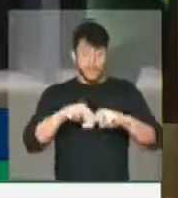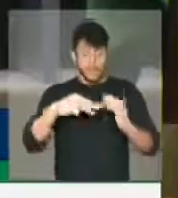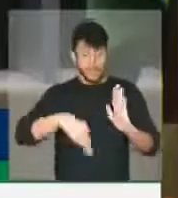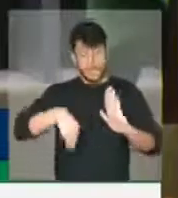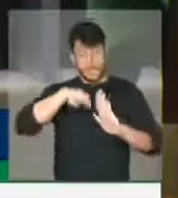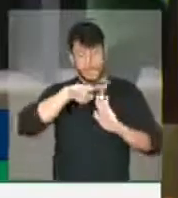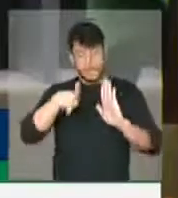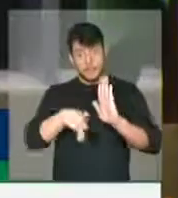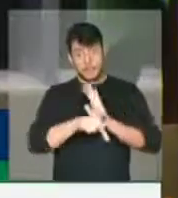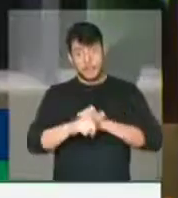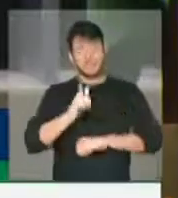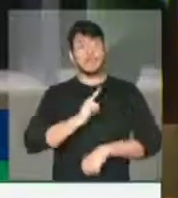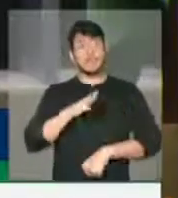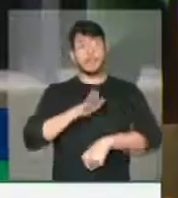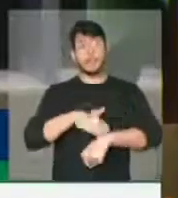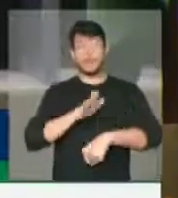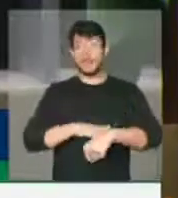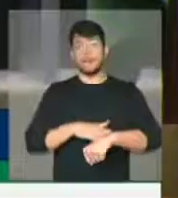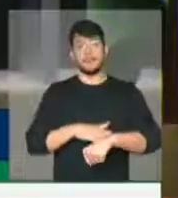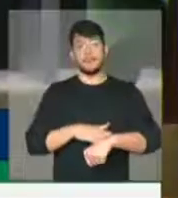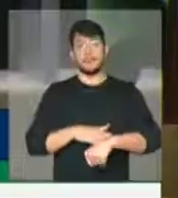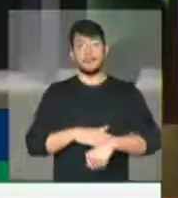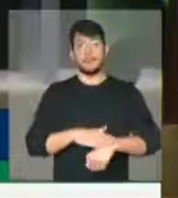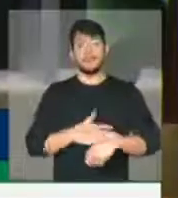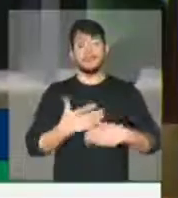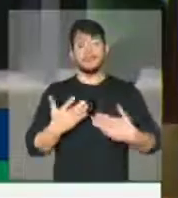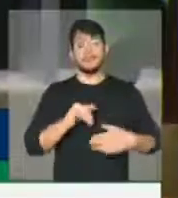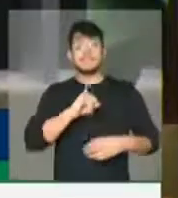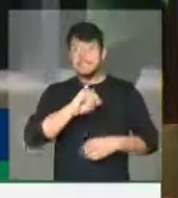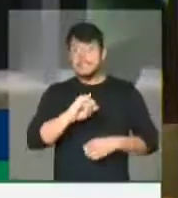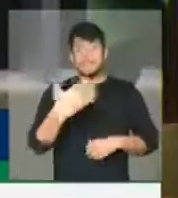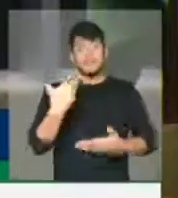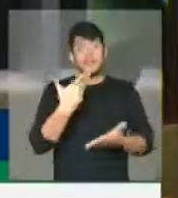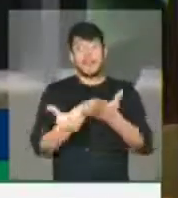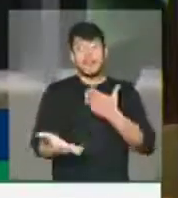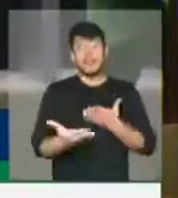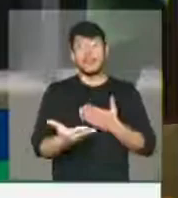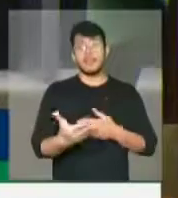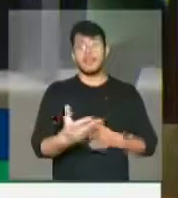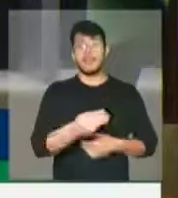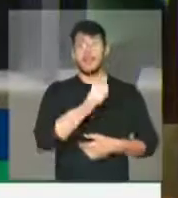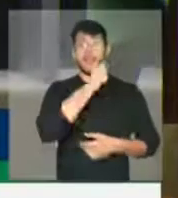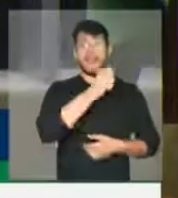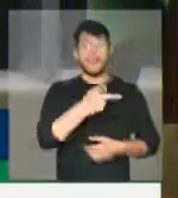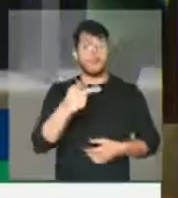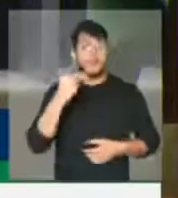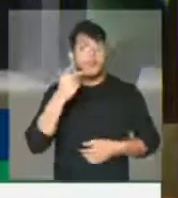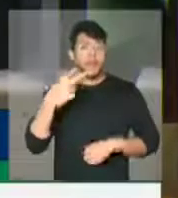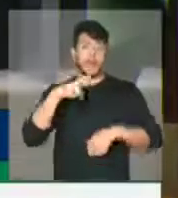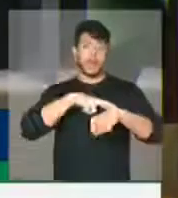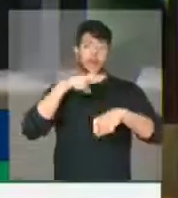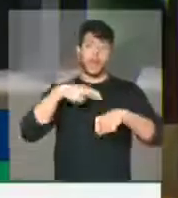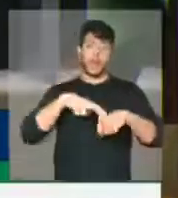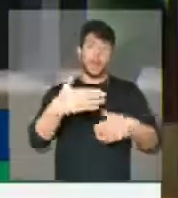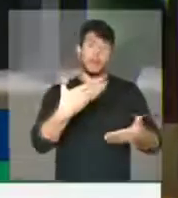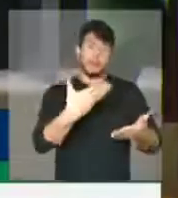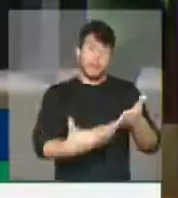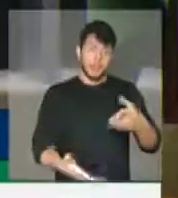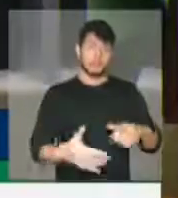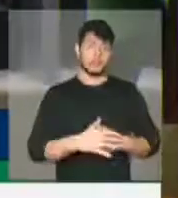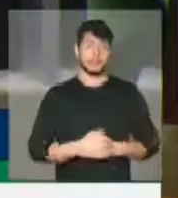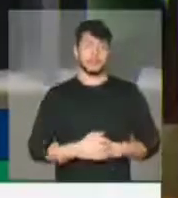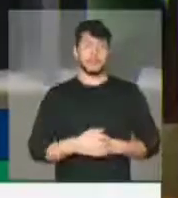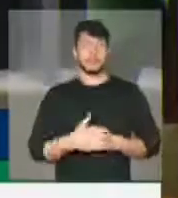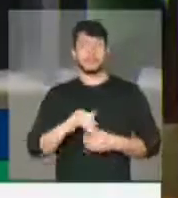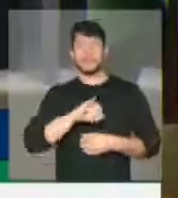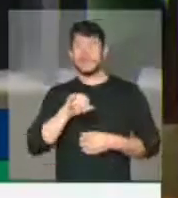tem prazo para ser votada e quem vai ser prejudicado é o Estado do Amapá e o Estado de Roraima. Então, muito obrigado, senhora presidente. Eu peço que esse meu pronunciamento